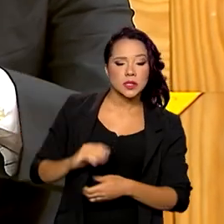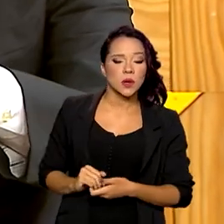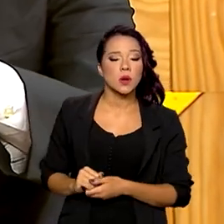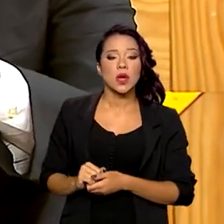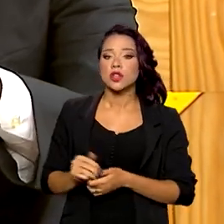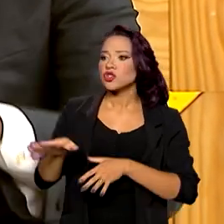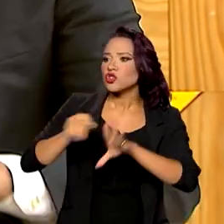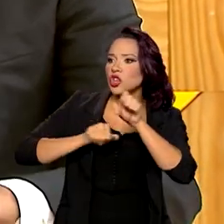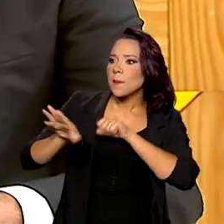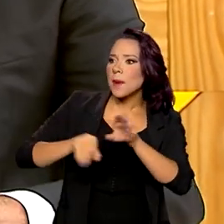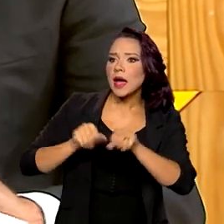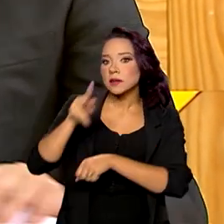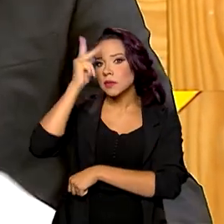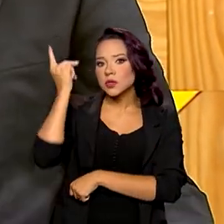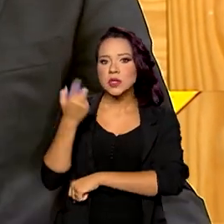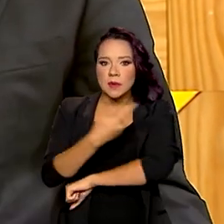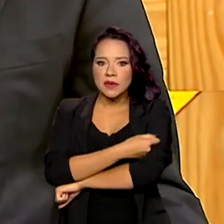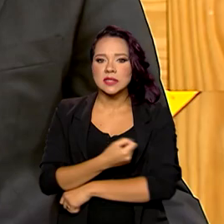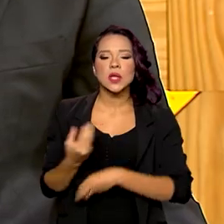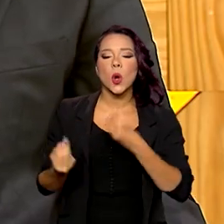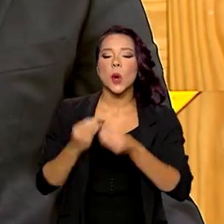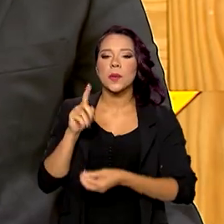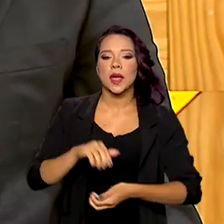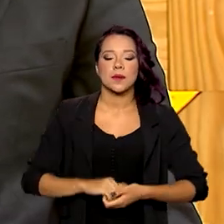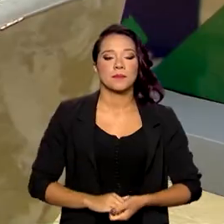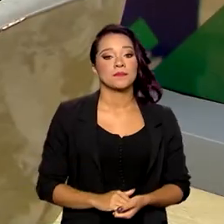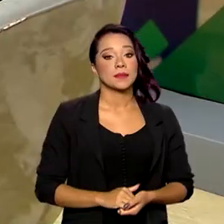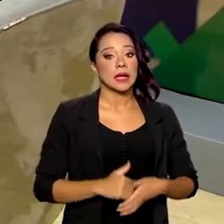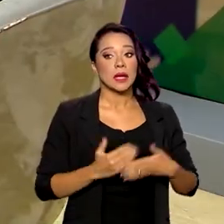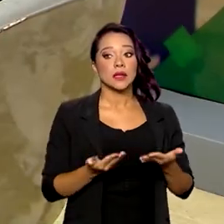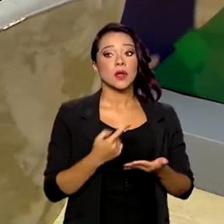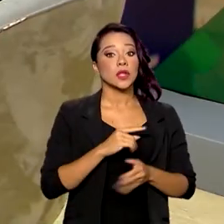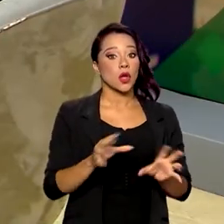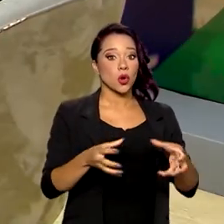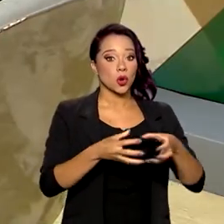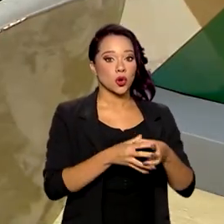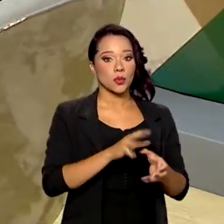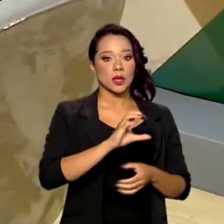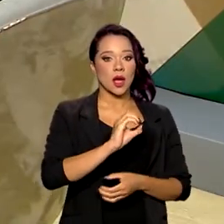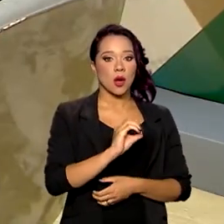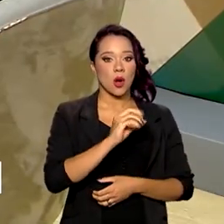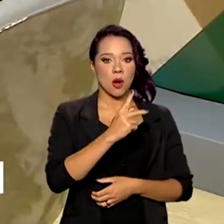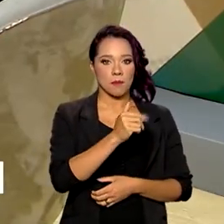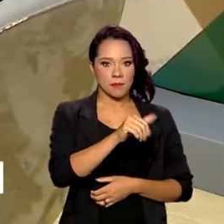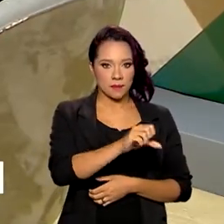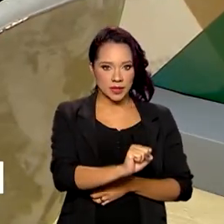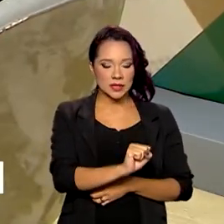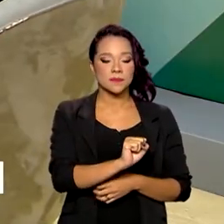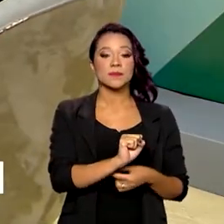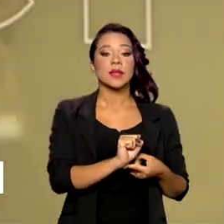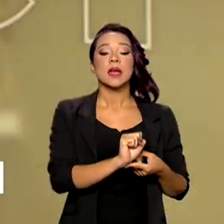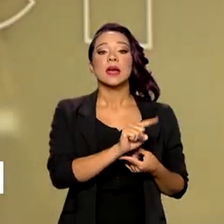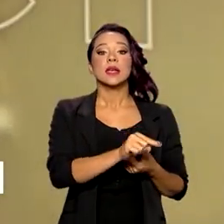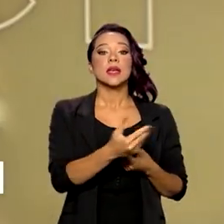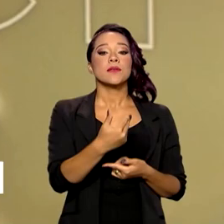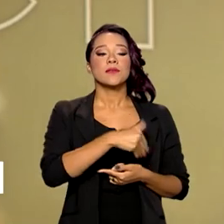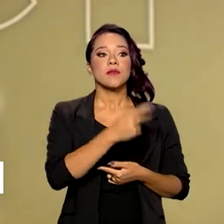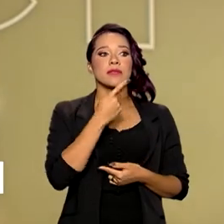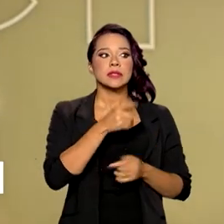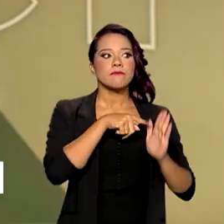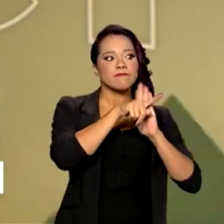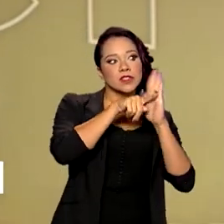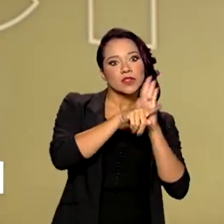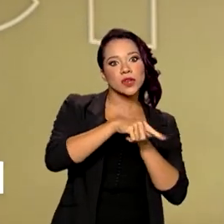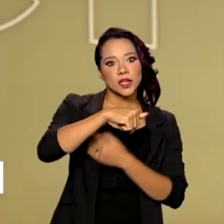uma mobilização. Como é que vai funcionar isso, ministro? Recentemente recebemos um comitê da Organização Pan-Americana de Saúde que veio fazer uma